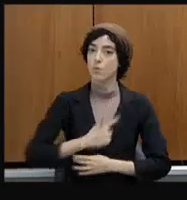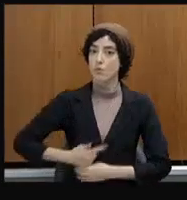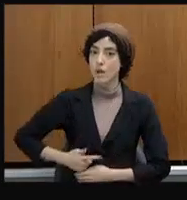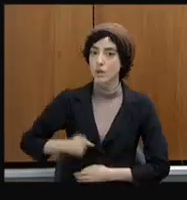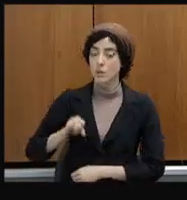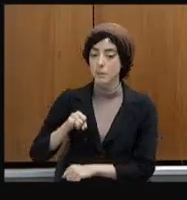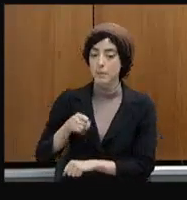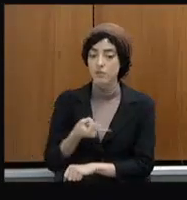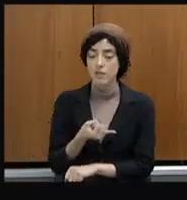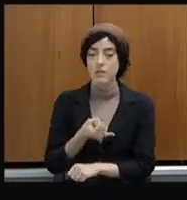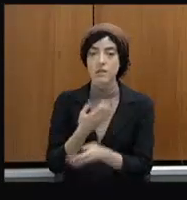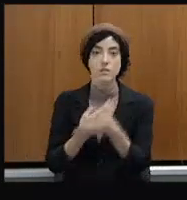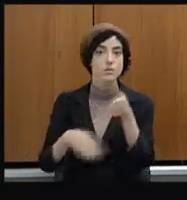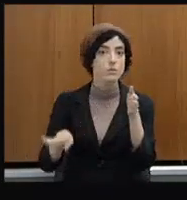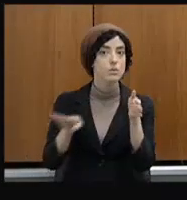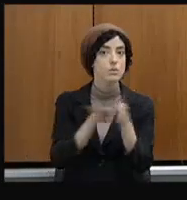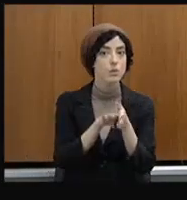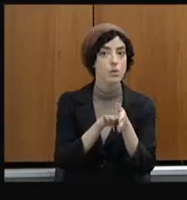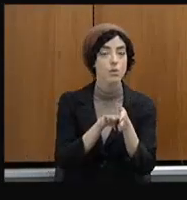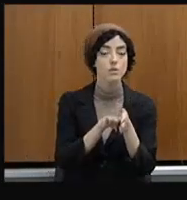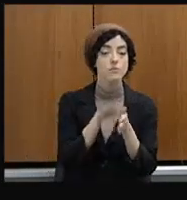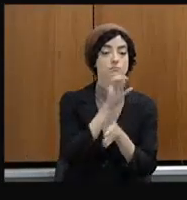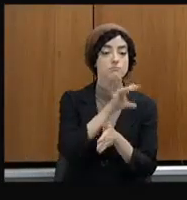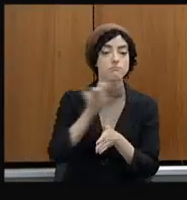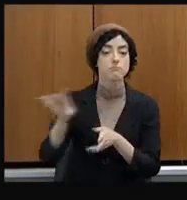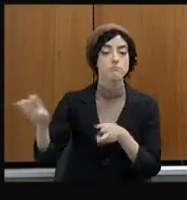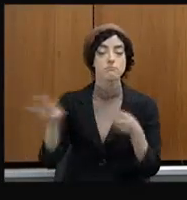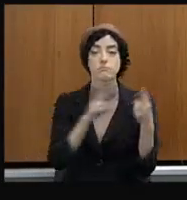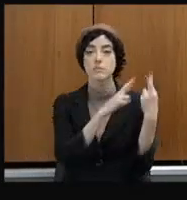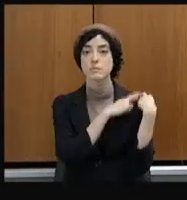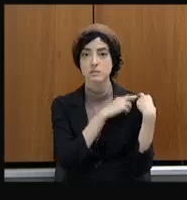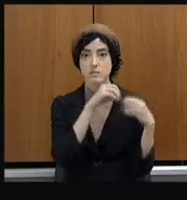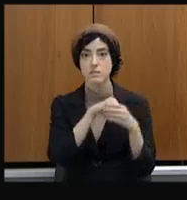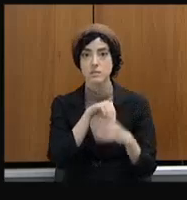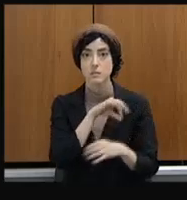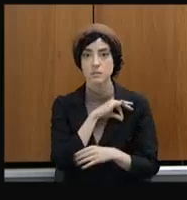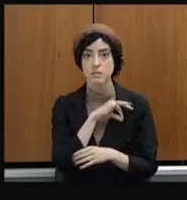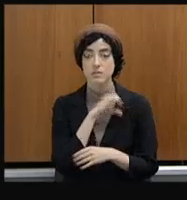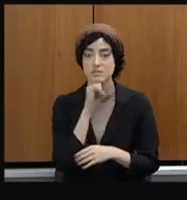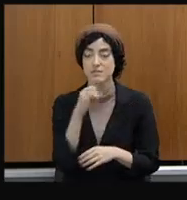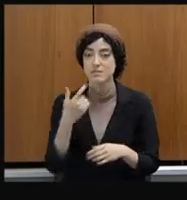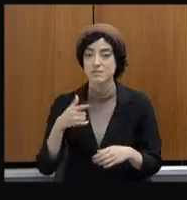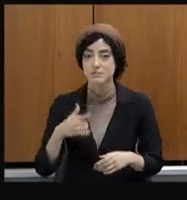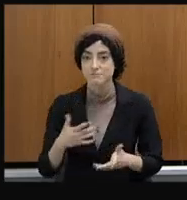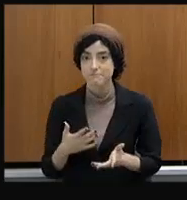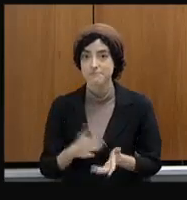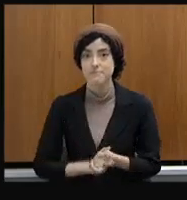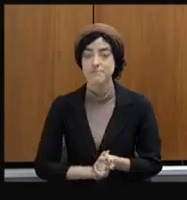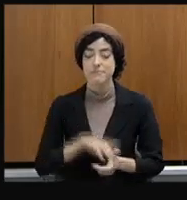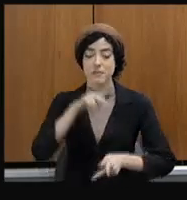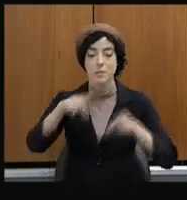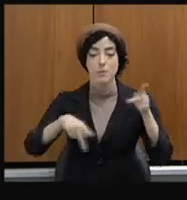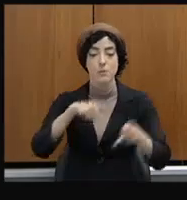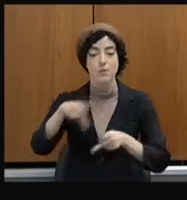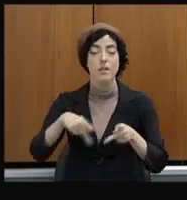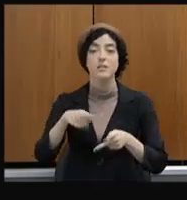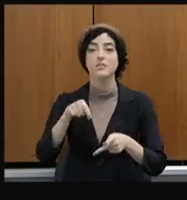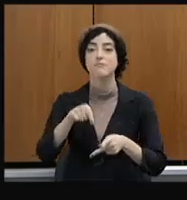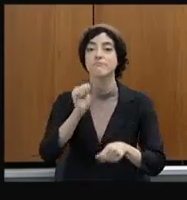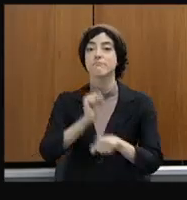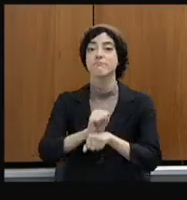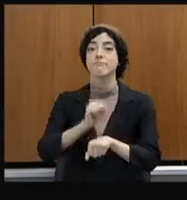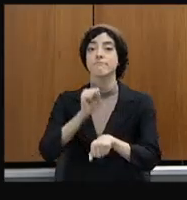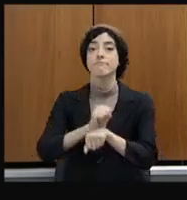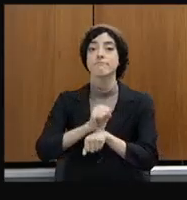eles, nós não conseguiremos melhorar o atendimento da população. E a população espera. Nós sabemos